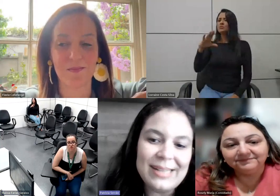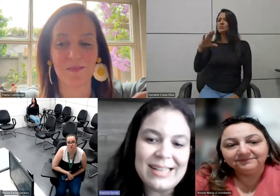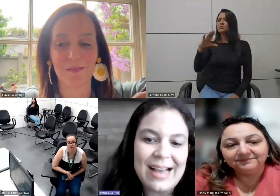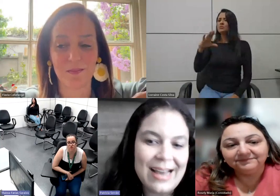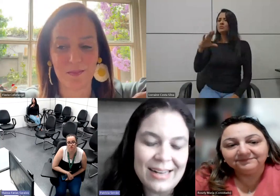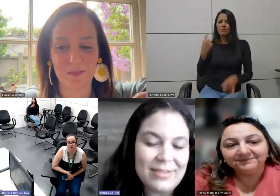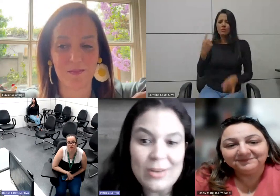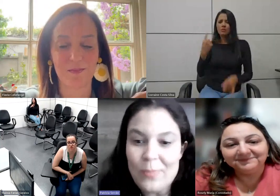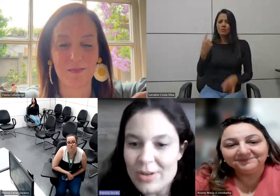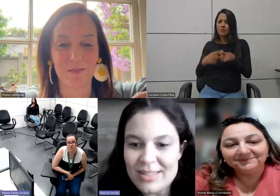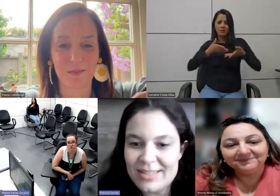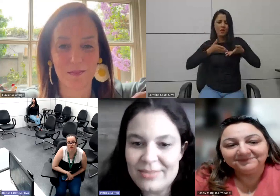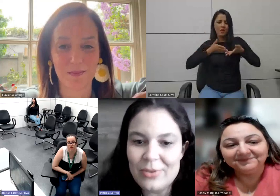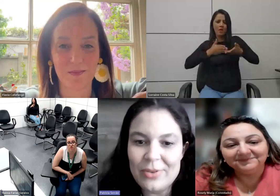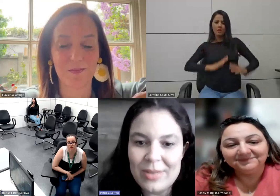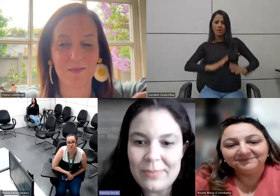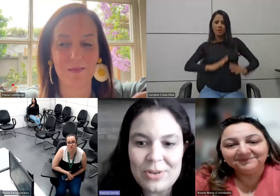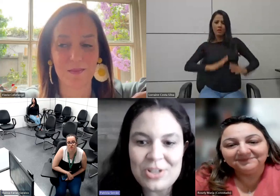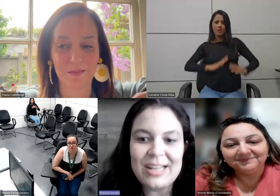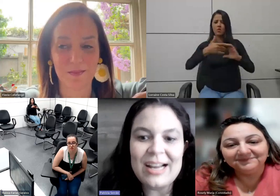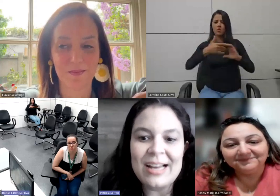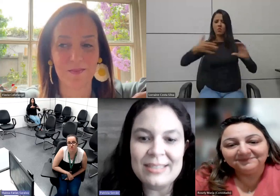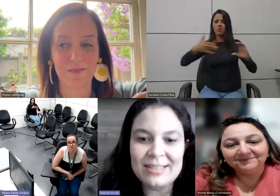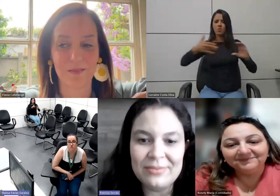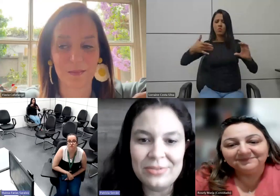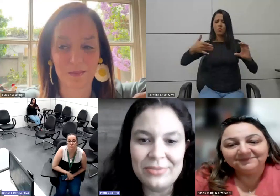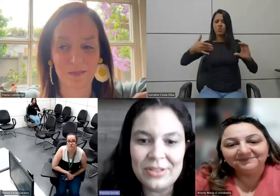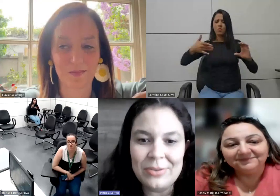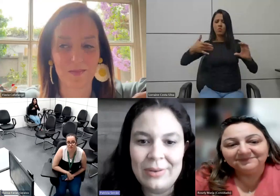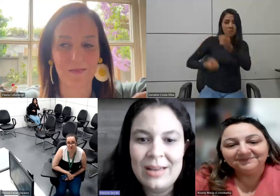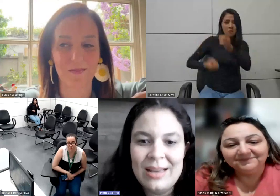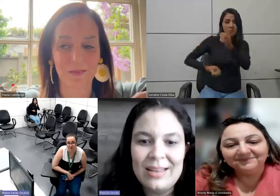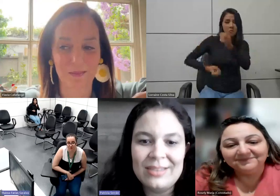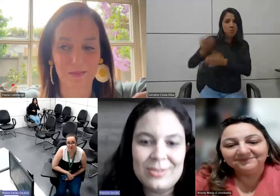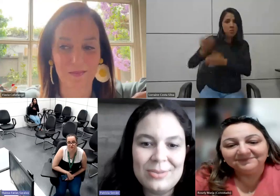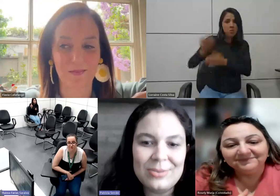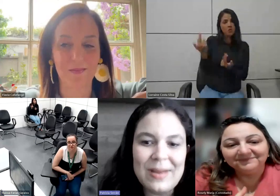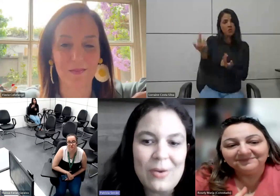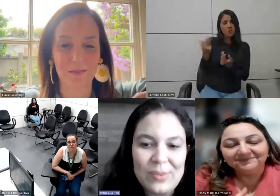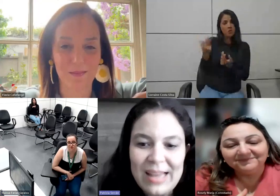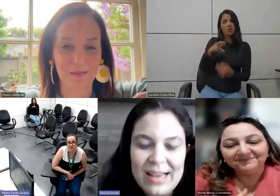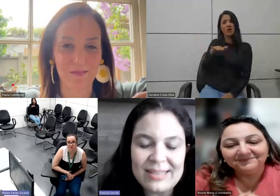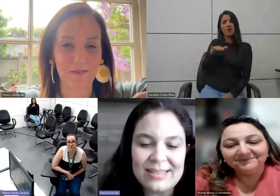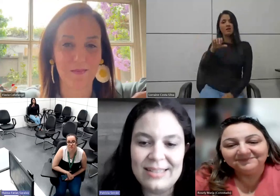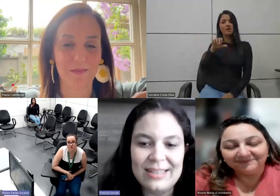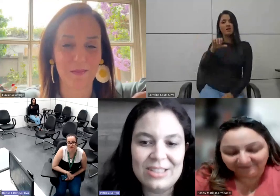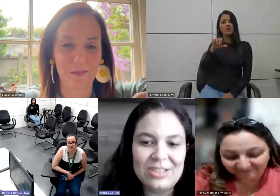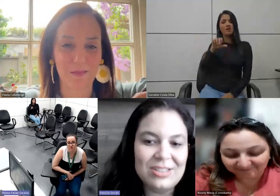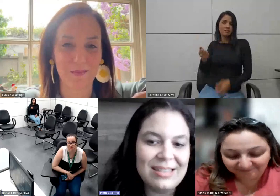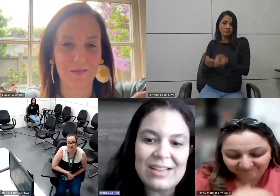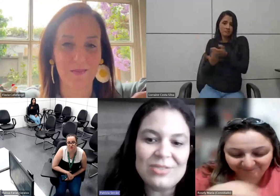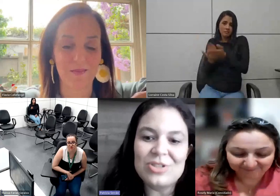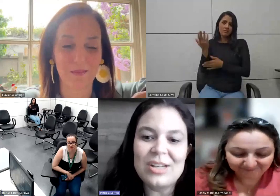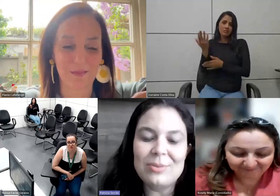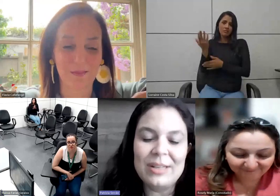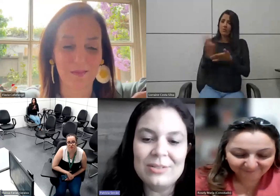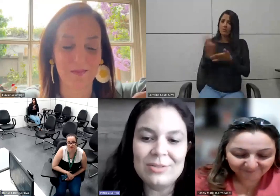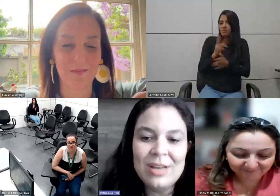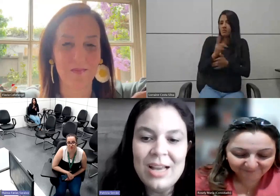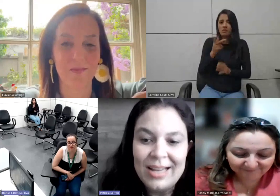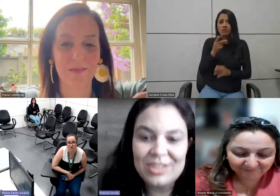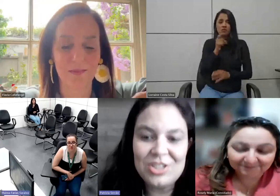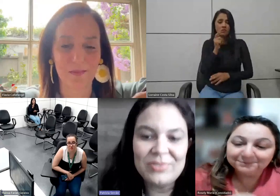não nasceu com uma doença rara que você não possa desenvolver uma depois que a raíça desenvolveu isso acontece e a gente está